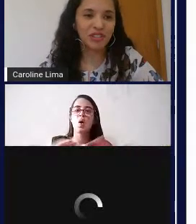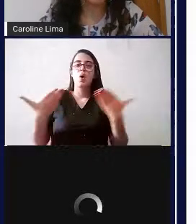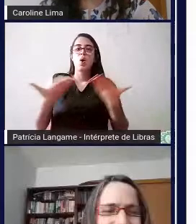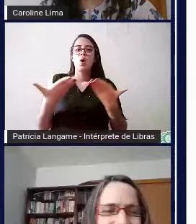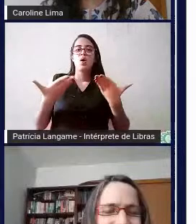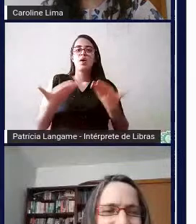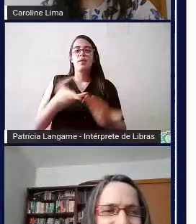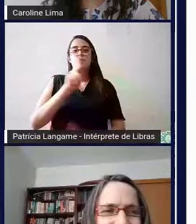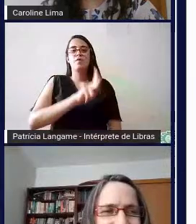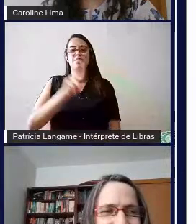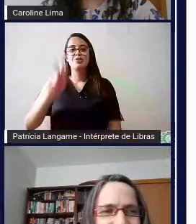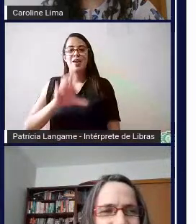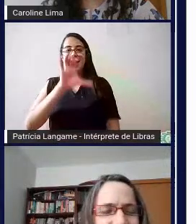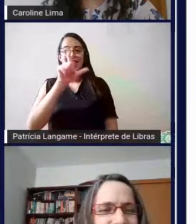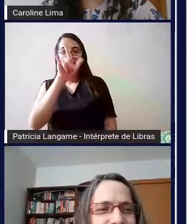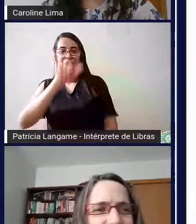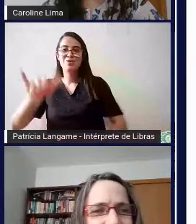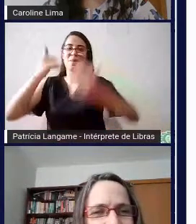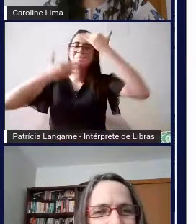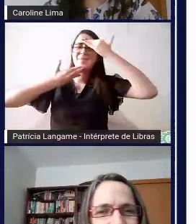passar para a professora Cláudia obrigada